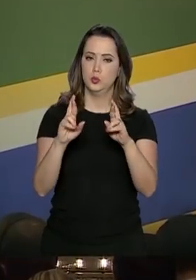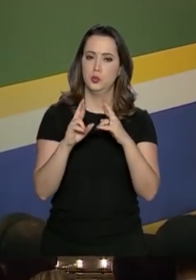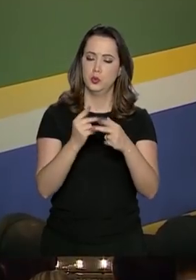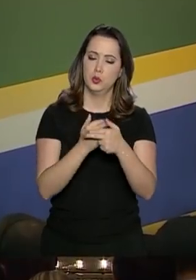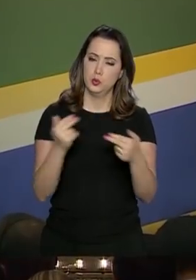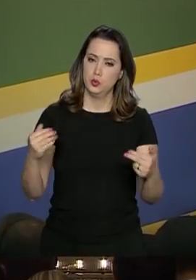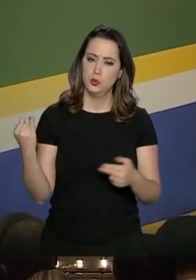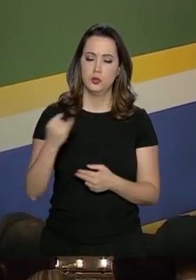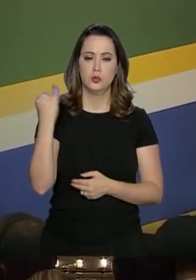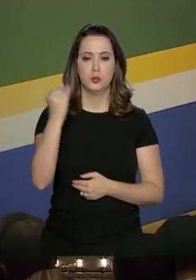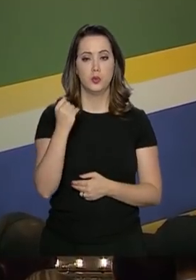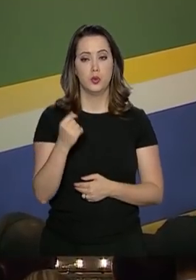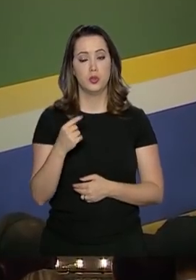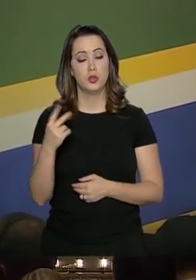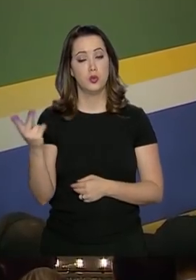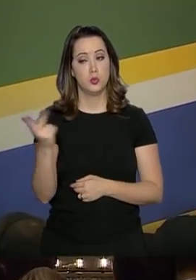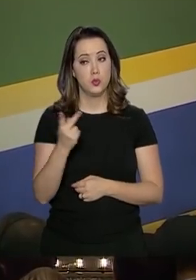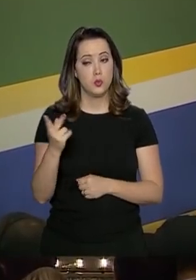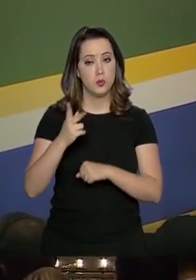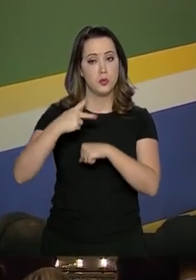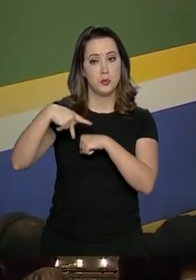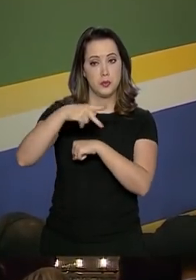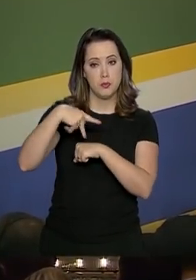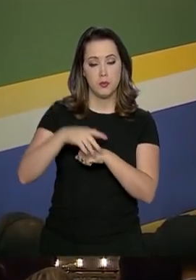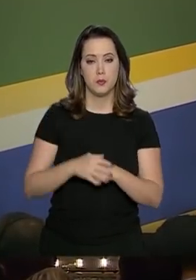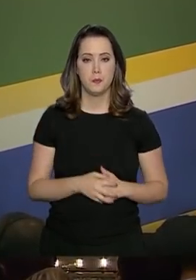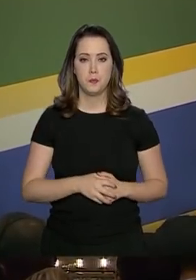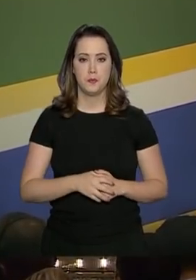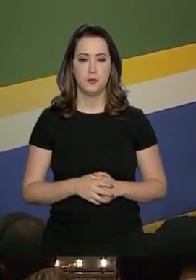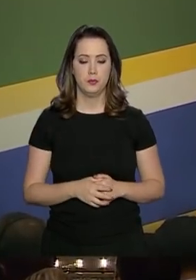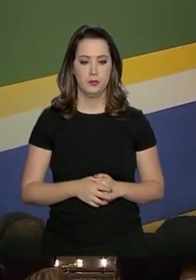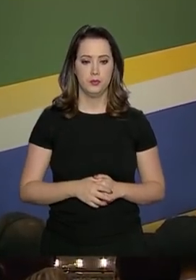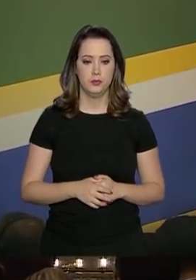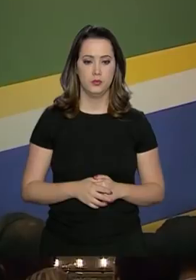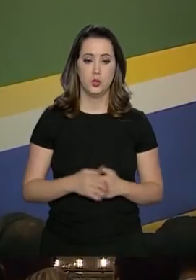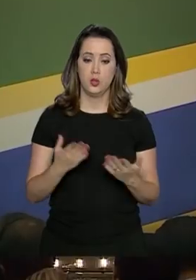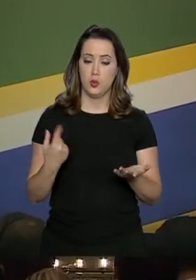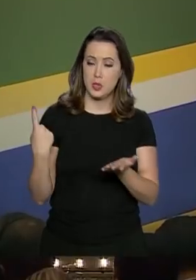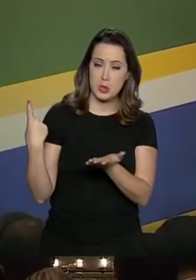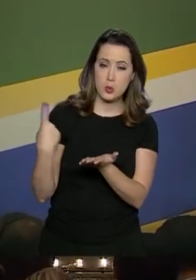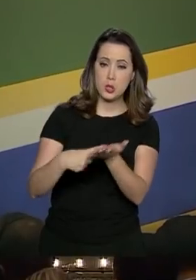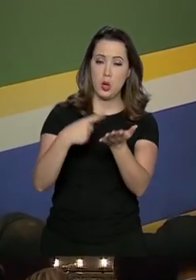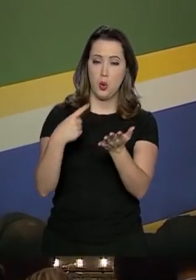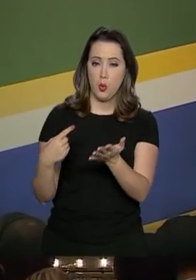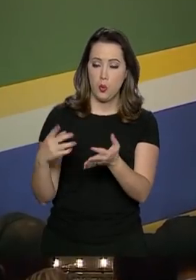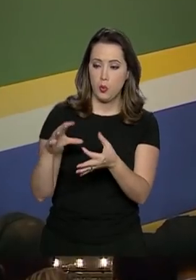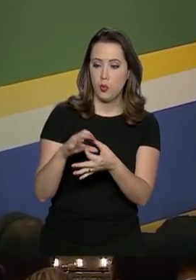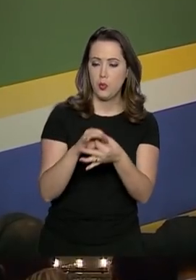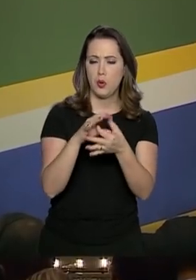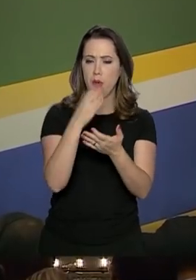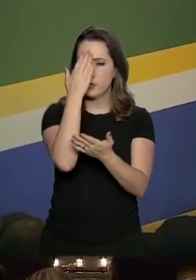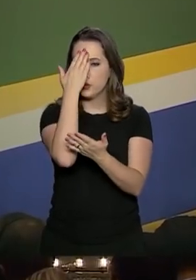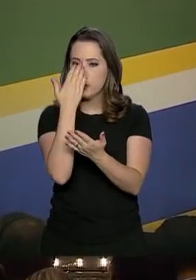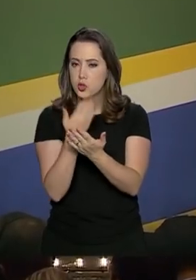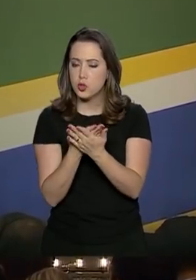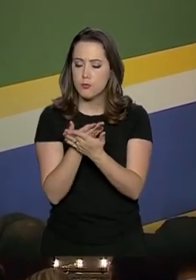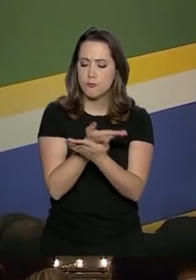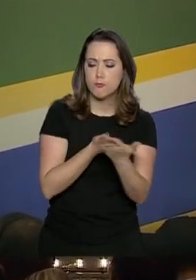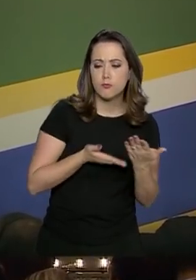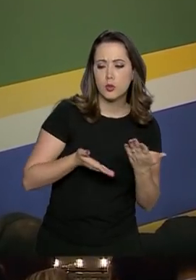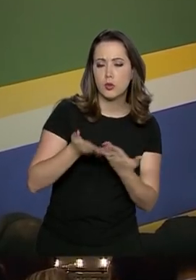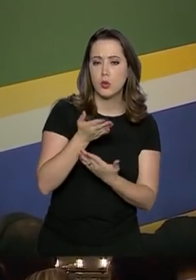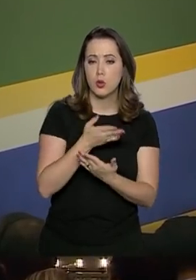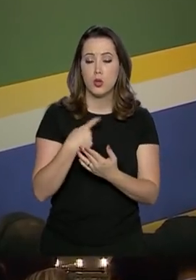promissores para os dois países. É com essas parcerias, com esse casamento e com essa confiança, é que nós podemos